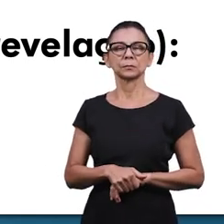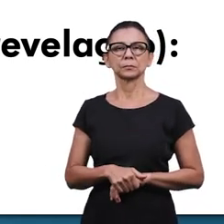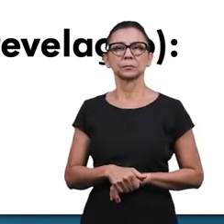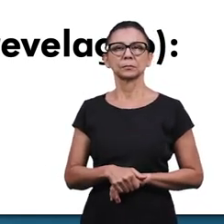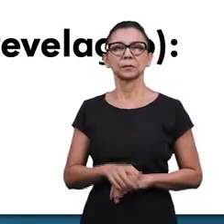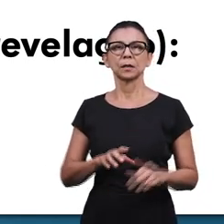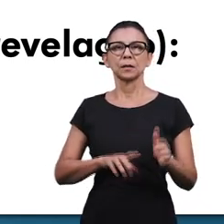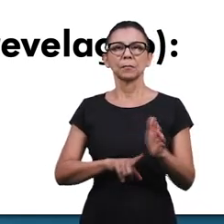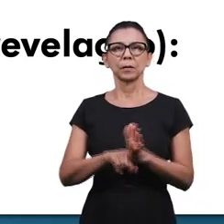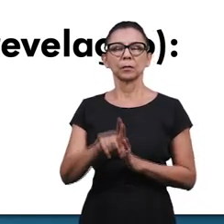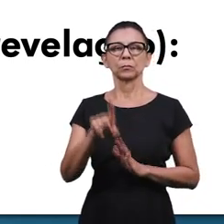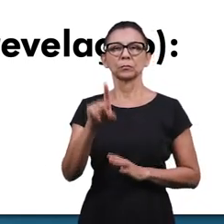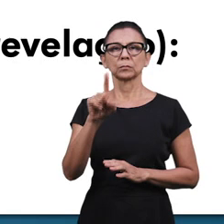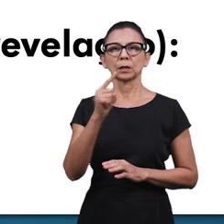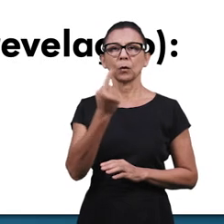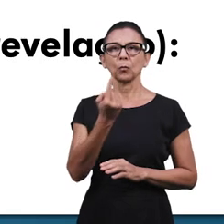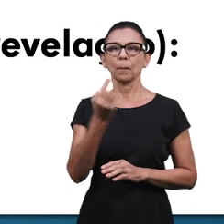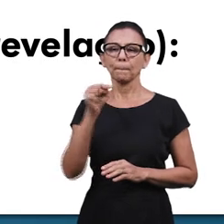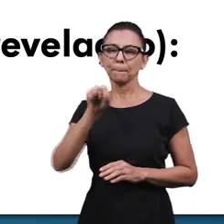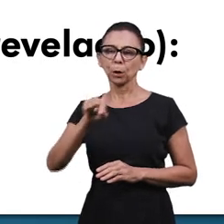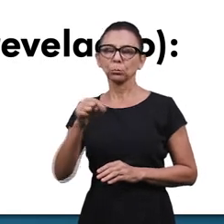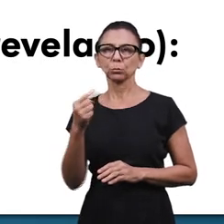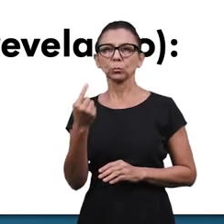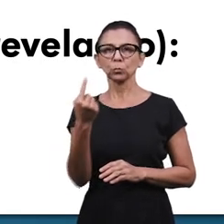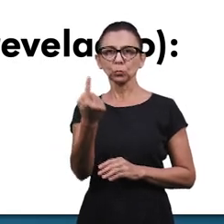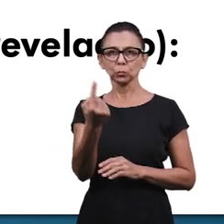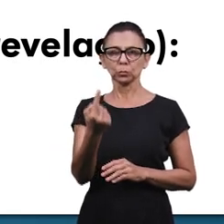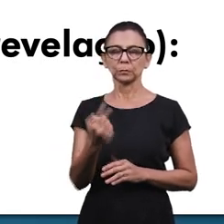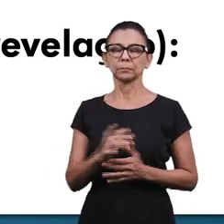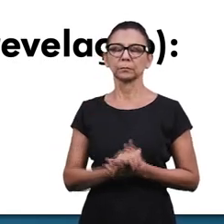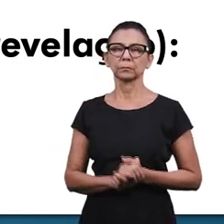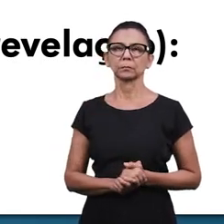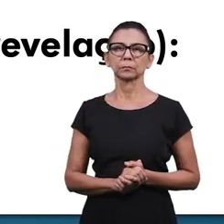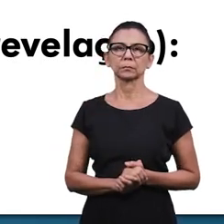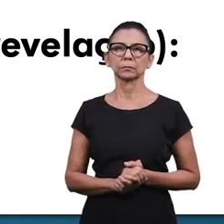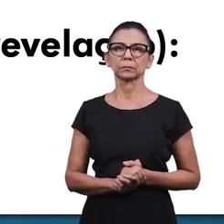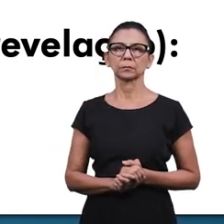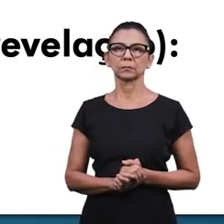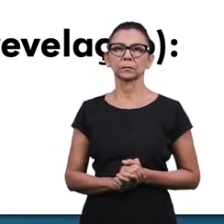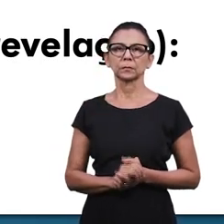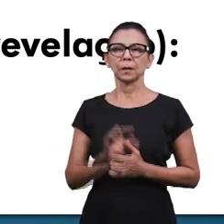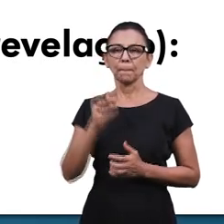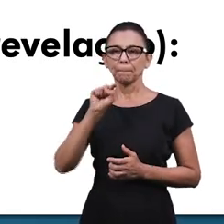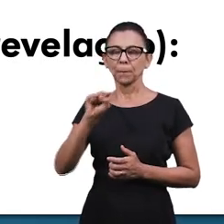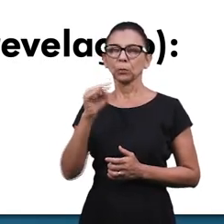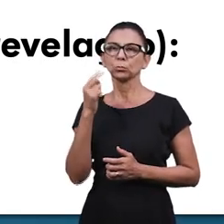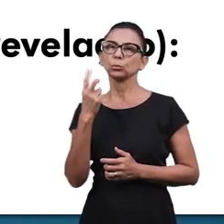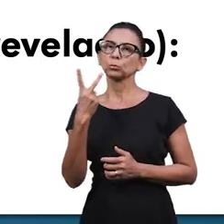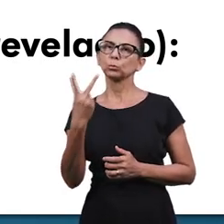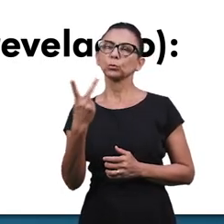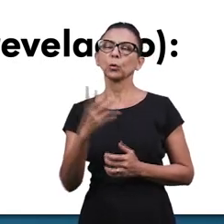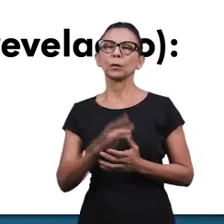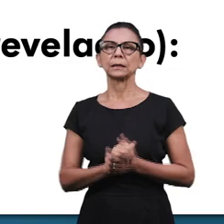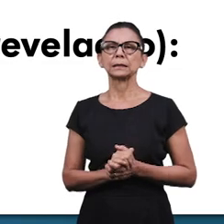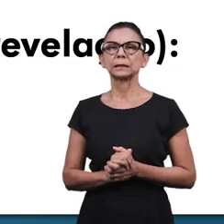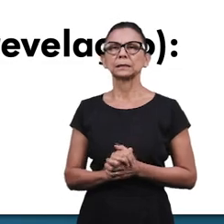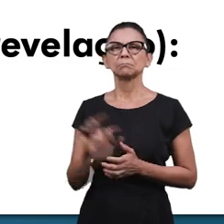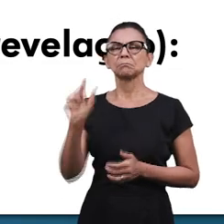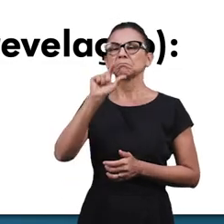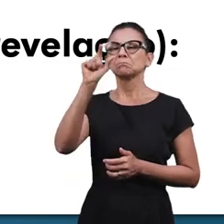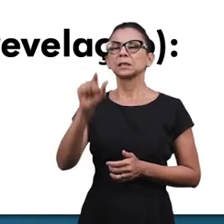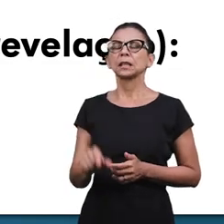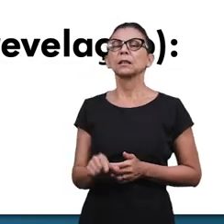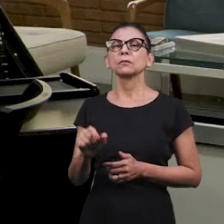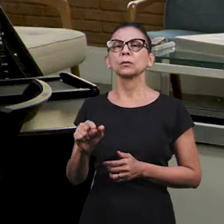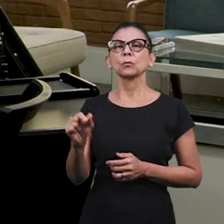pergunta 1, é o item 1. E no item 2, a pergunta é, quem ficou abrigado na